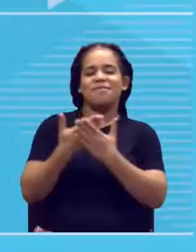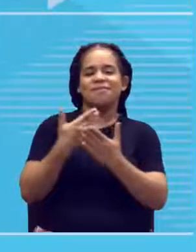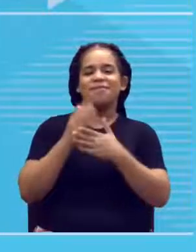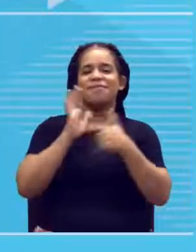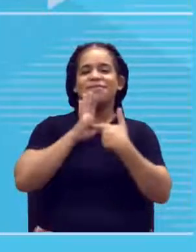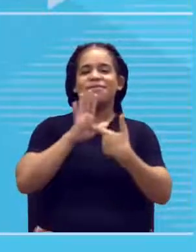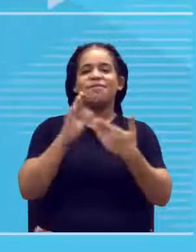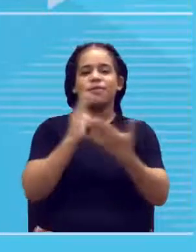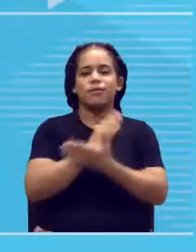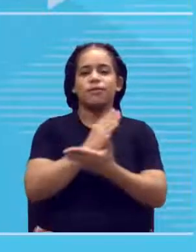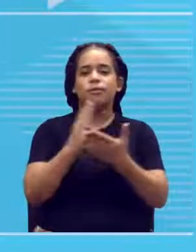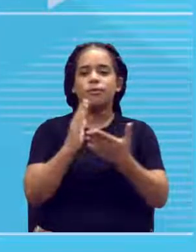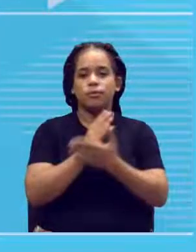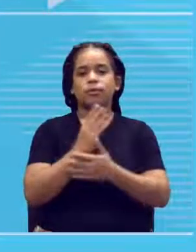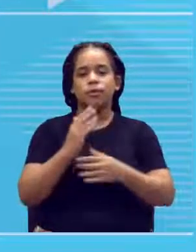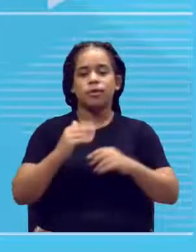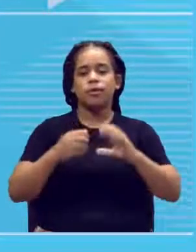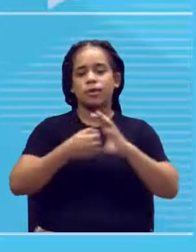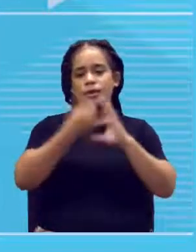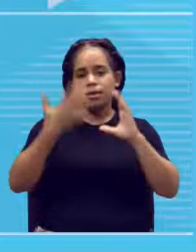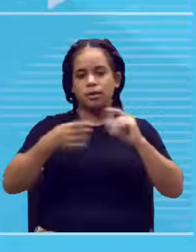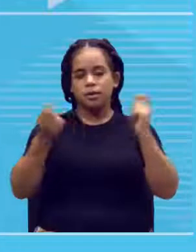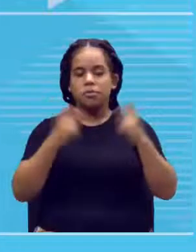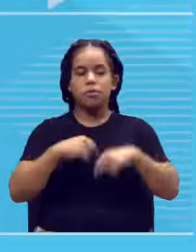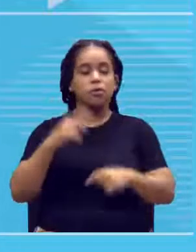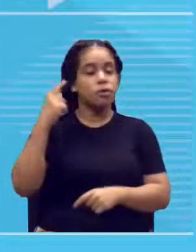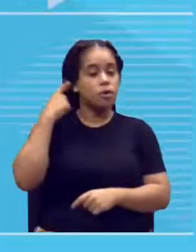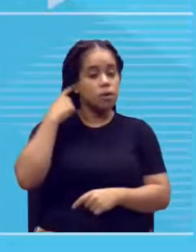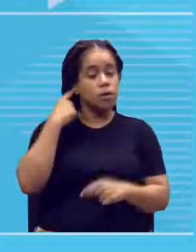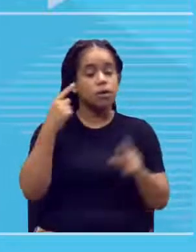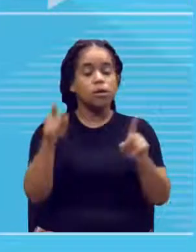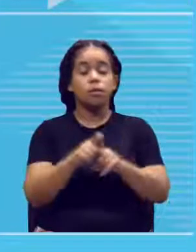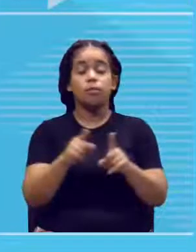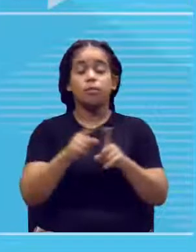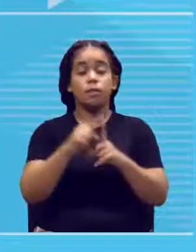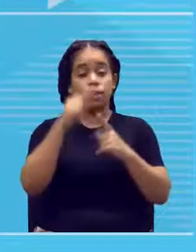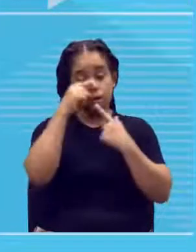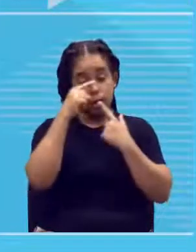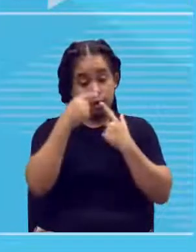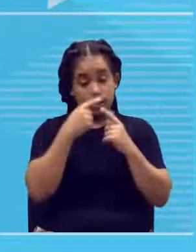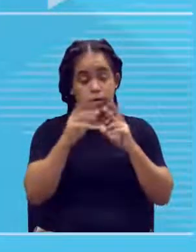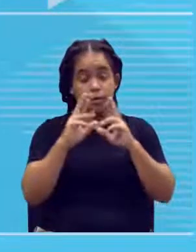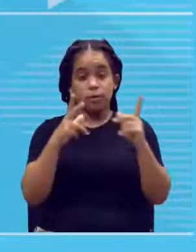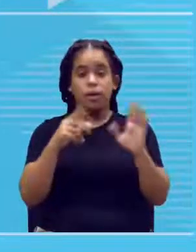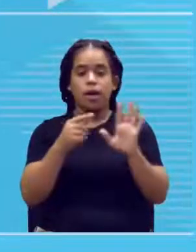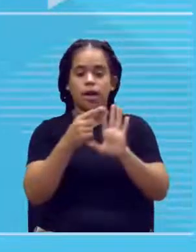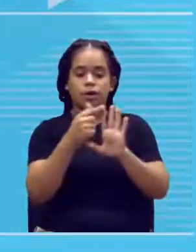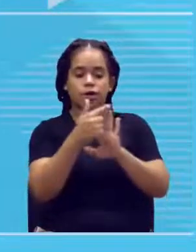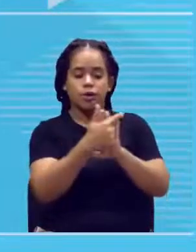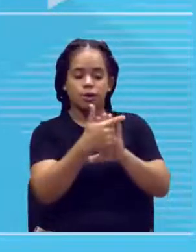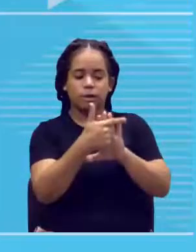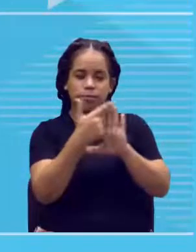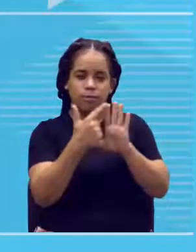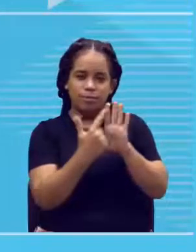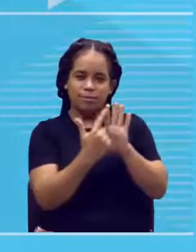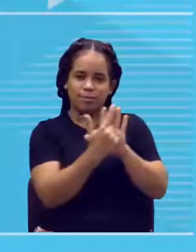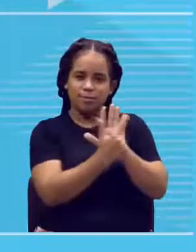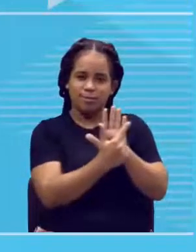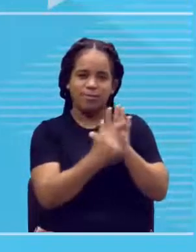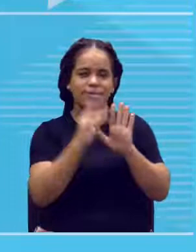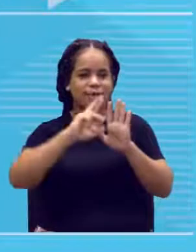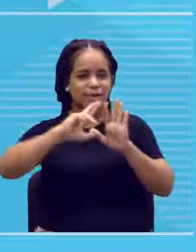características. Pode ter um furinho na orelha, um sinal diferente. As digitais são diferentes, tá? Porque tem uma diferença